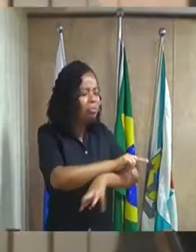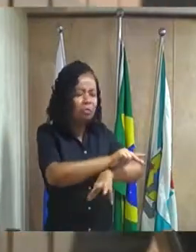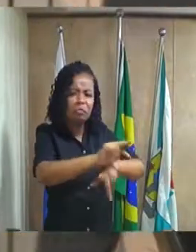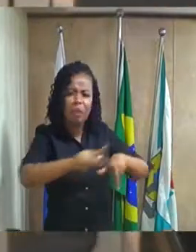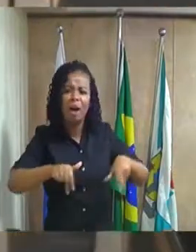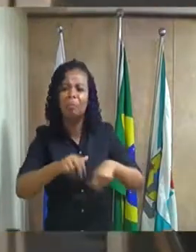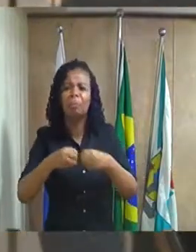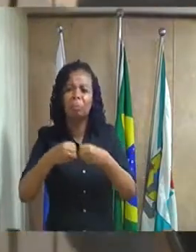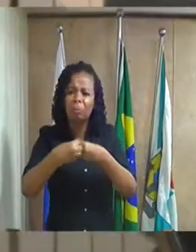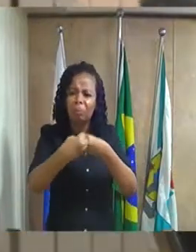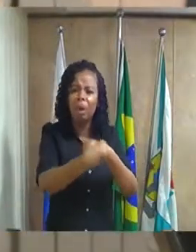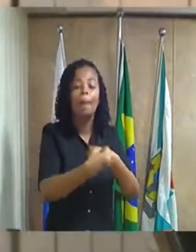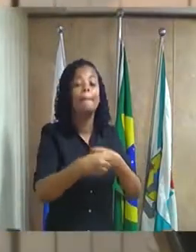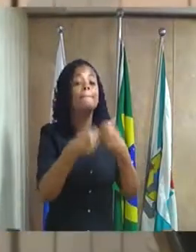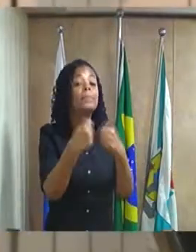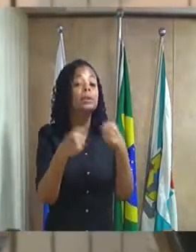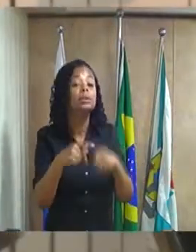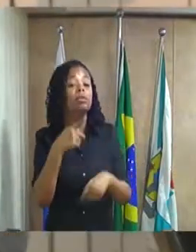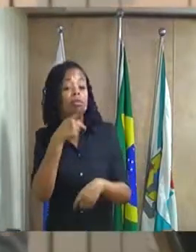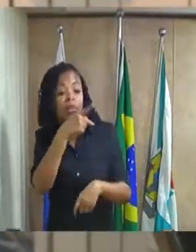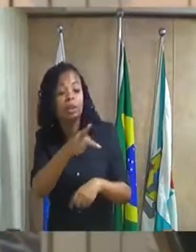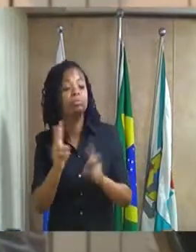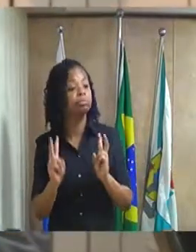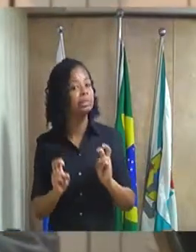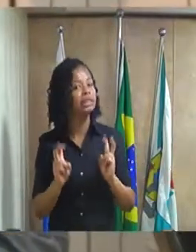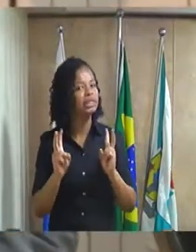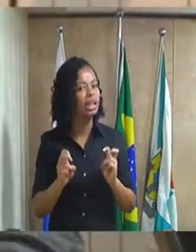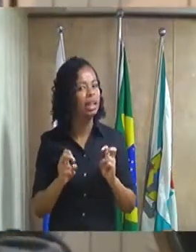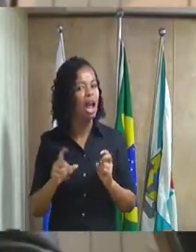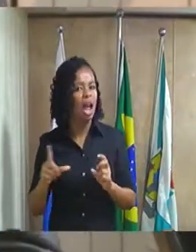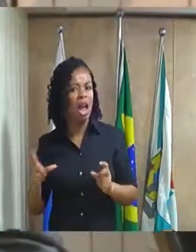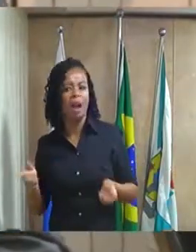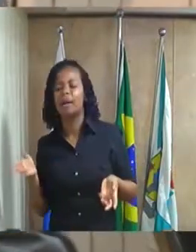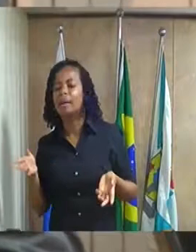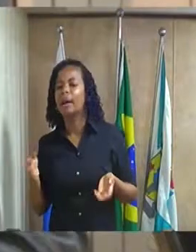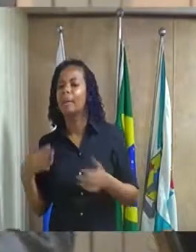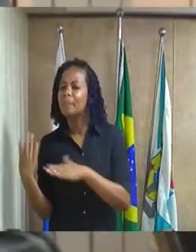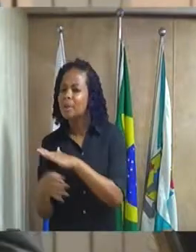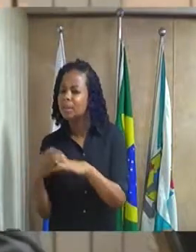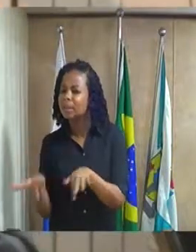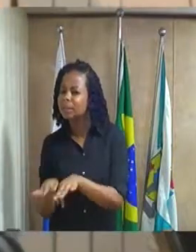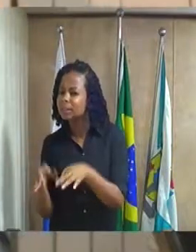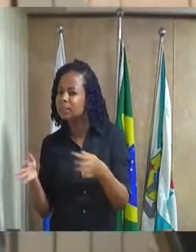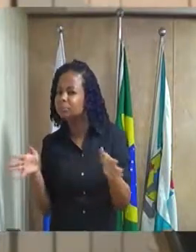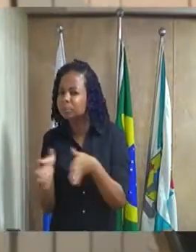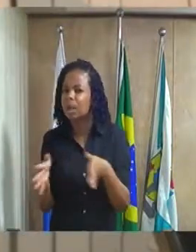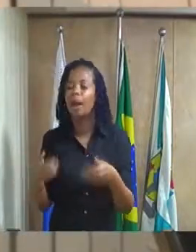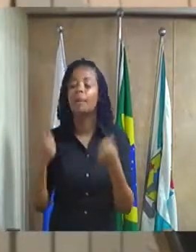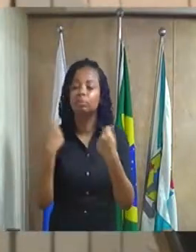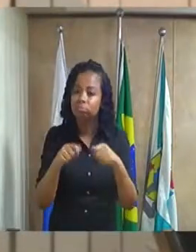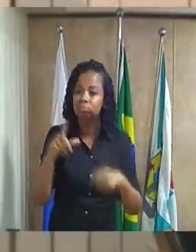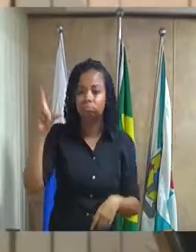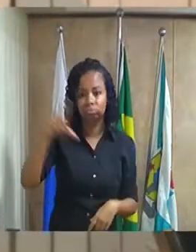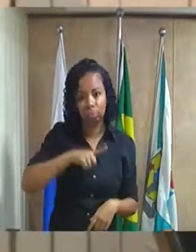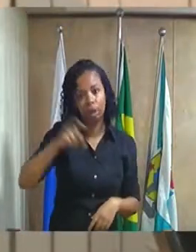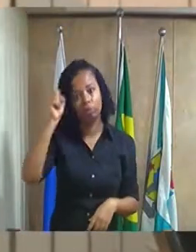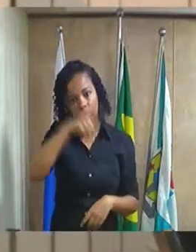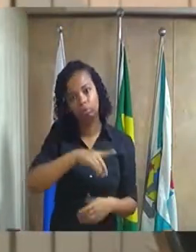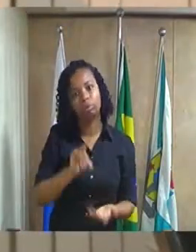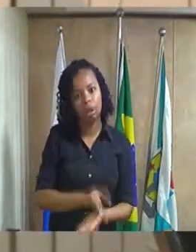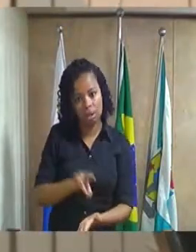ressalva para pequenos empresários médios empresários desse município que passam por dificuldade mesmo